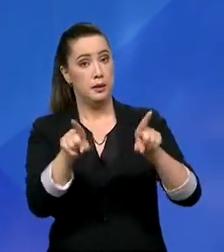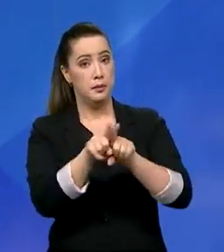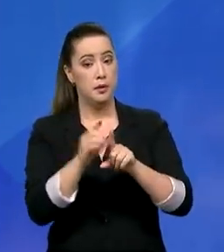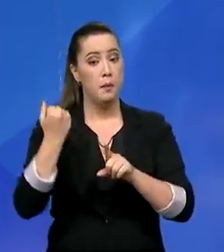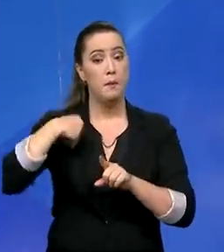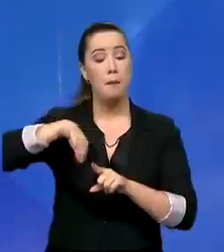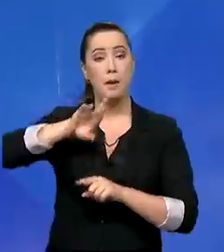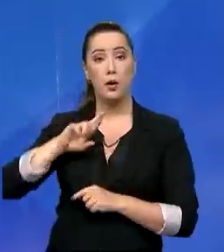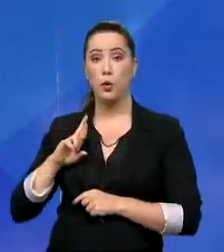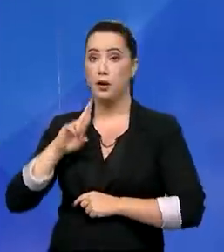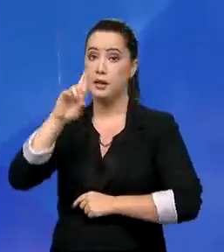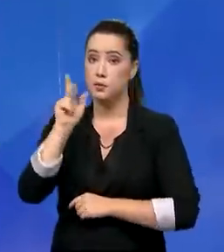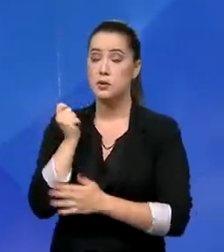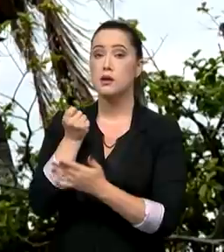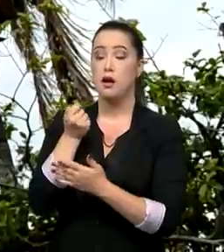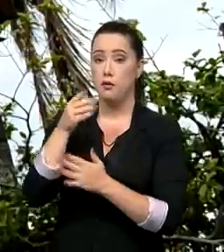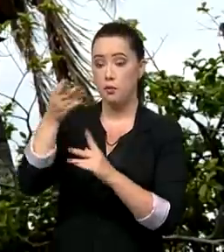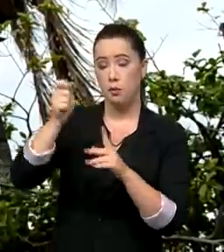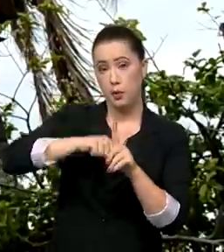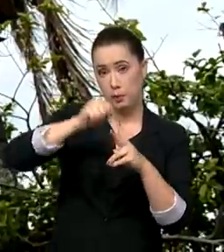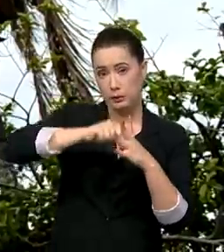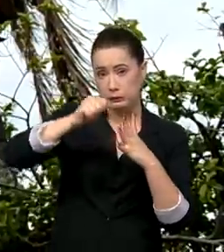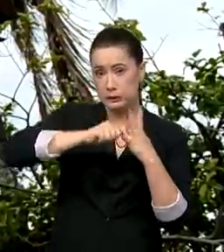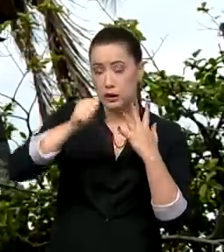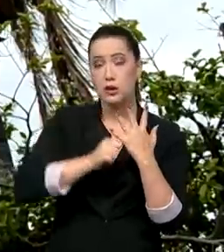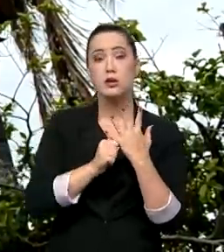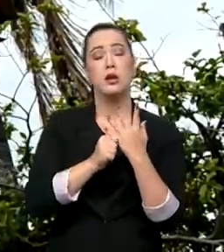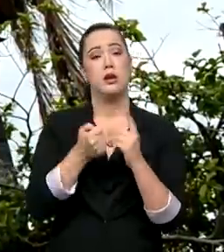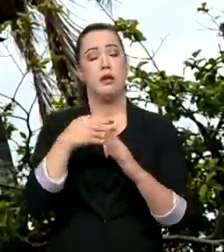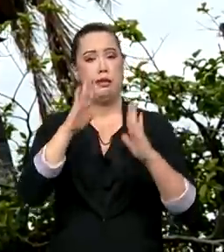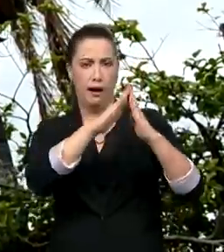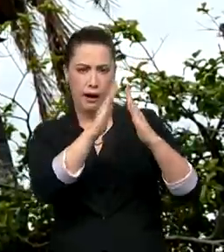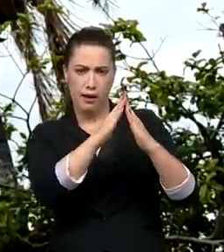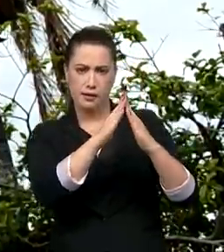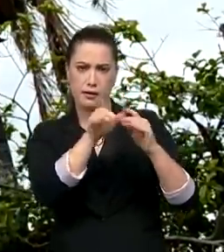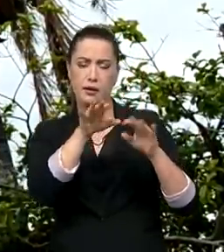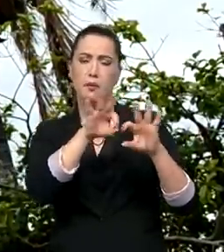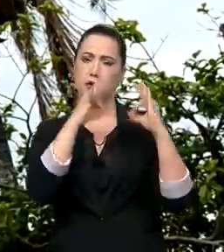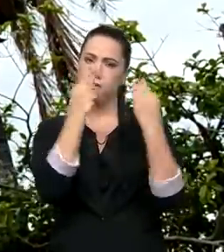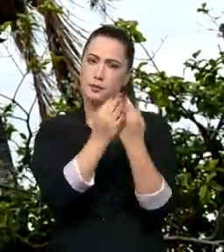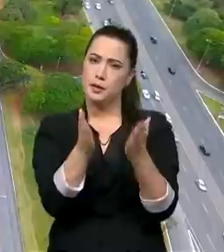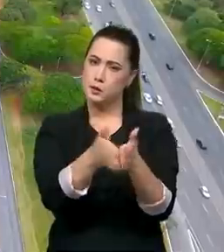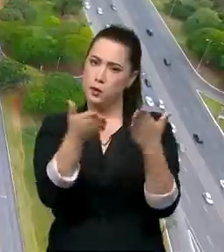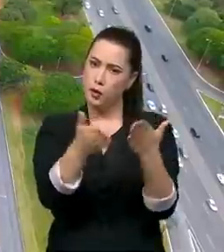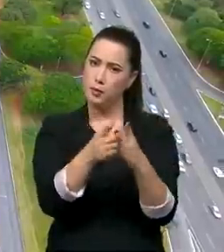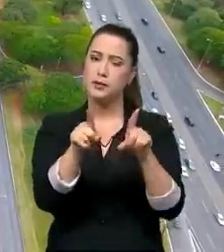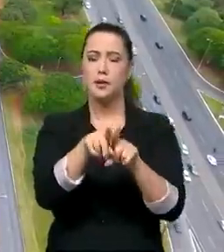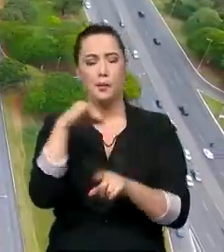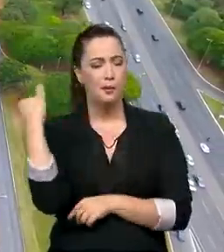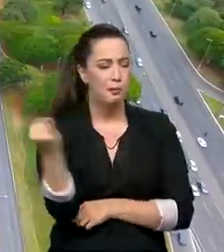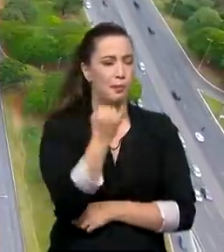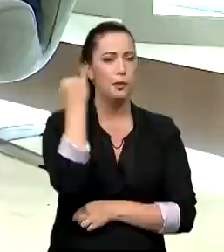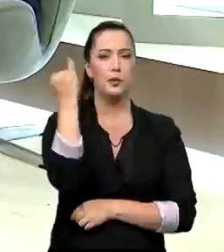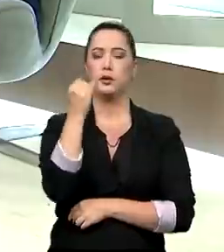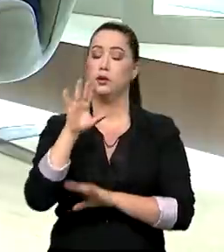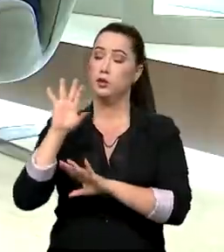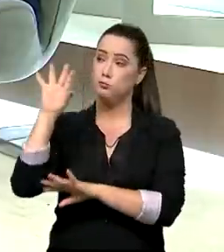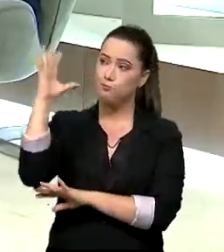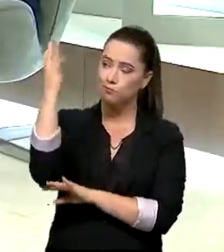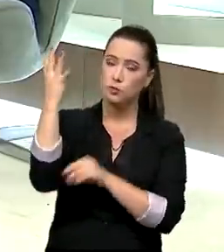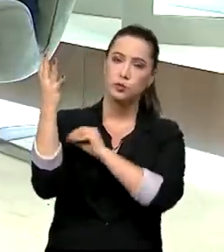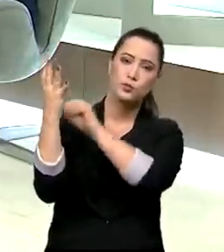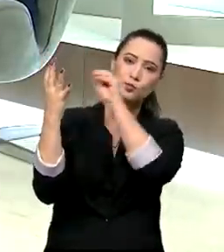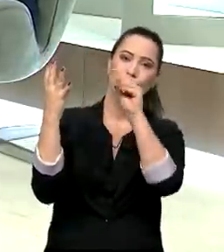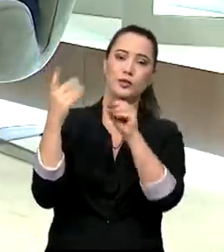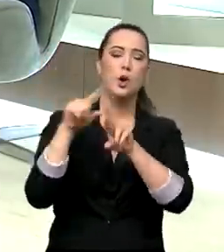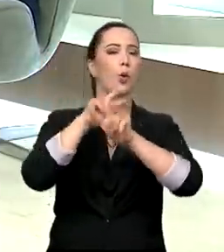maior financiador da casa própria a famílias de baixa renda e também se destaca na área ambiental. Estamos